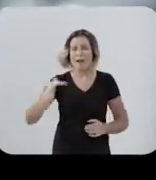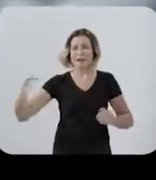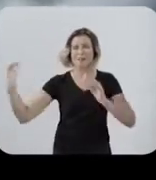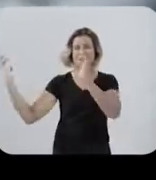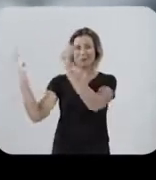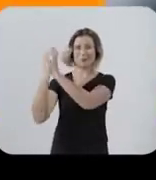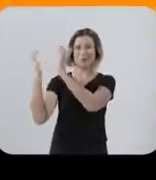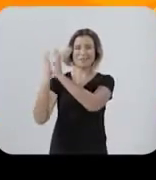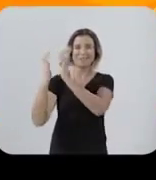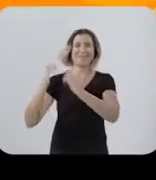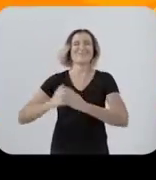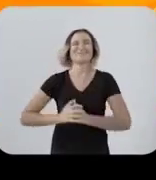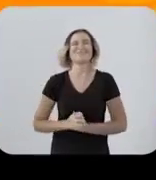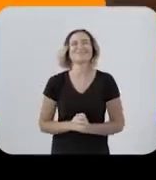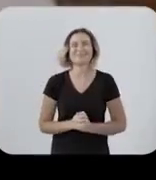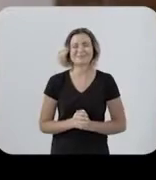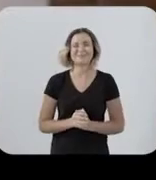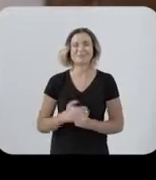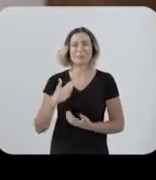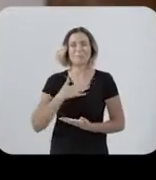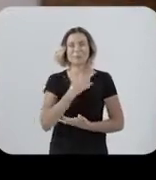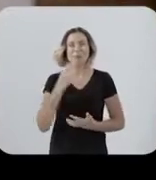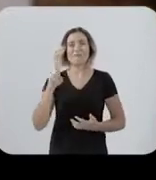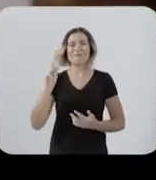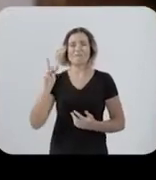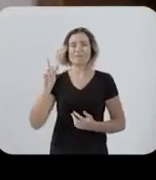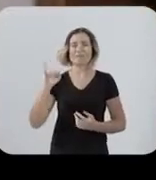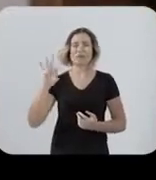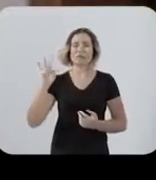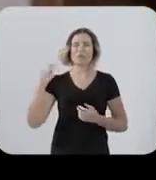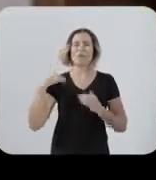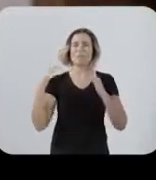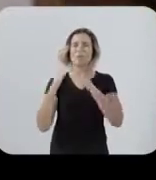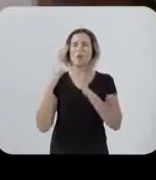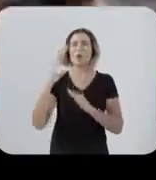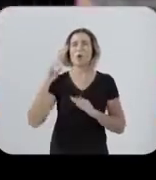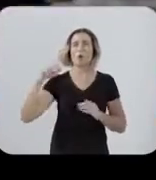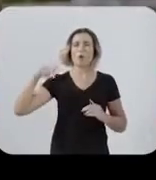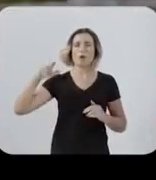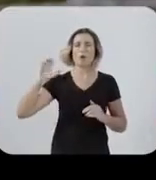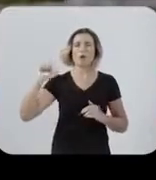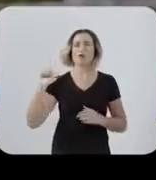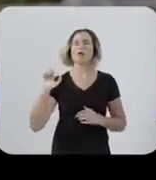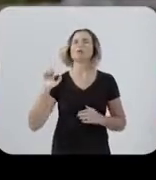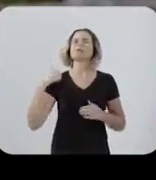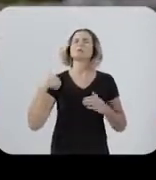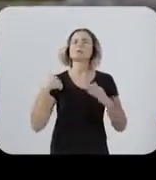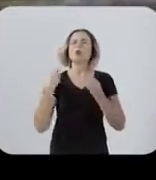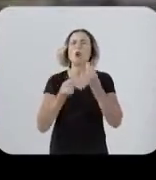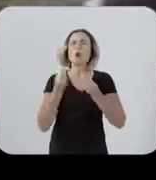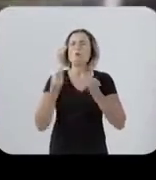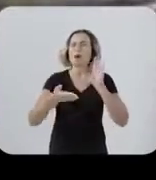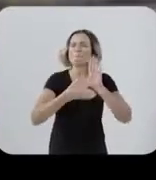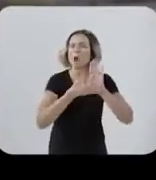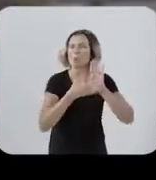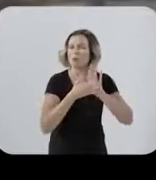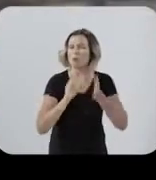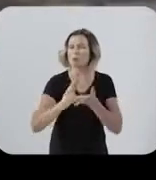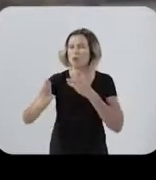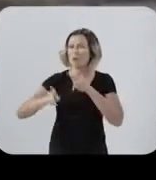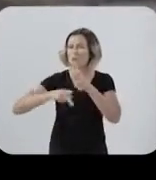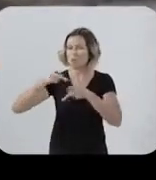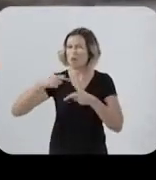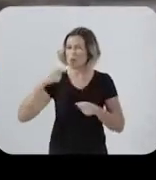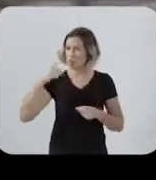da cidade do Recife Eu sou o Vitor Silva Moro na comunidade do Coque João, como é que vai funcionar essa tua proposta de crédito